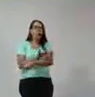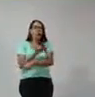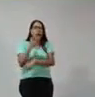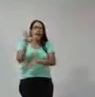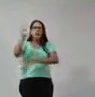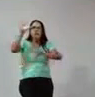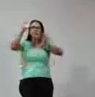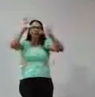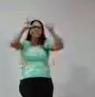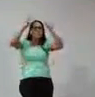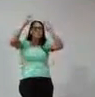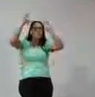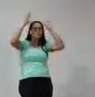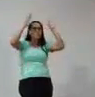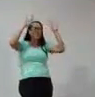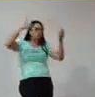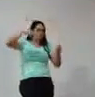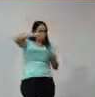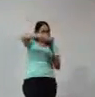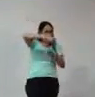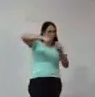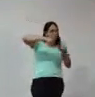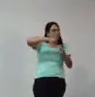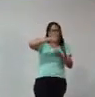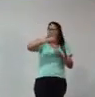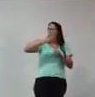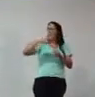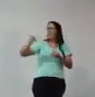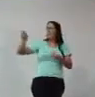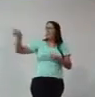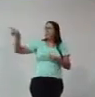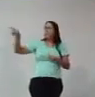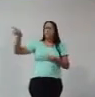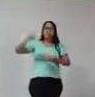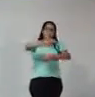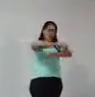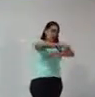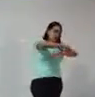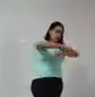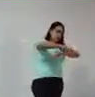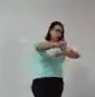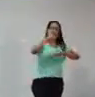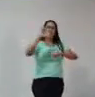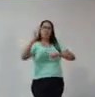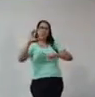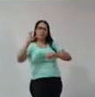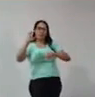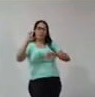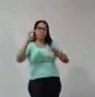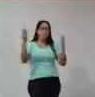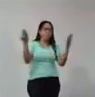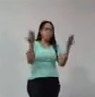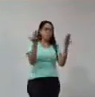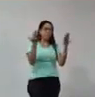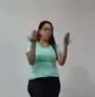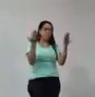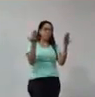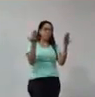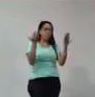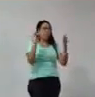Então, e não faz tanto tempo isso, o que é arte e o que é ciência. Se vocês depois